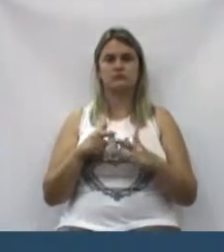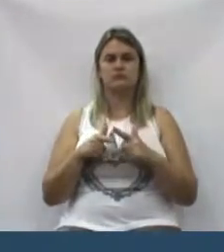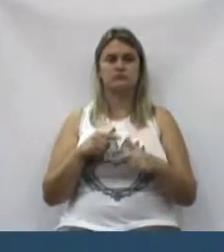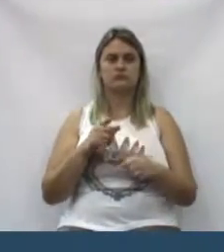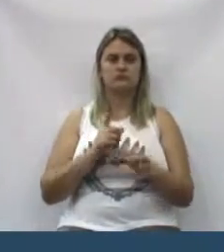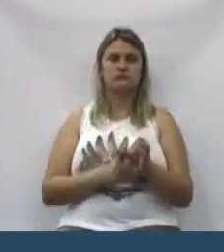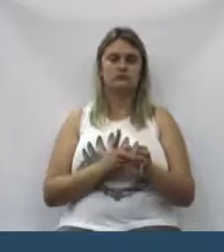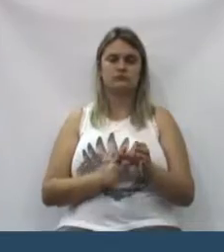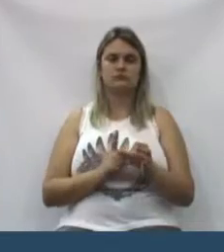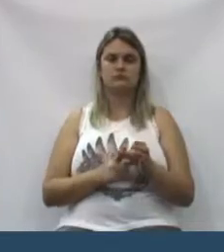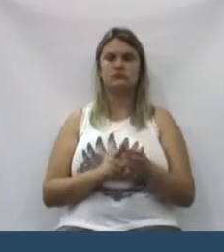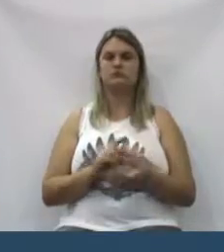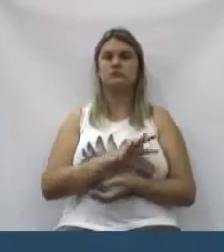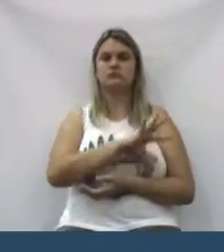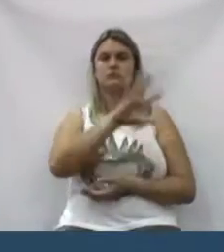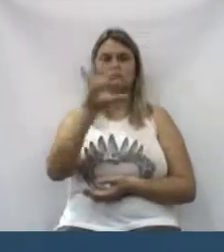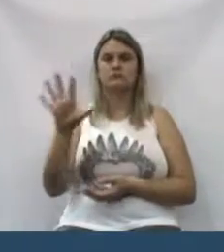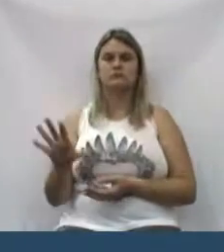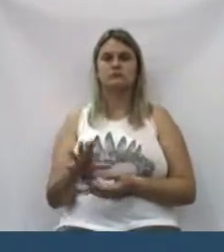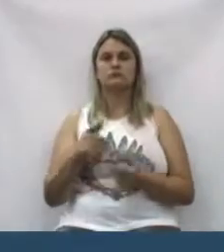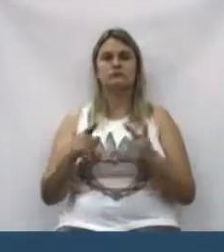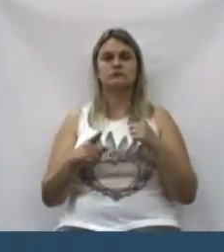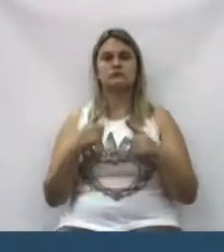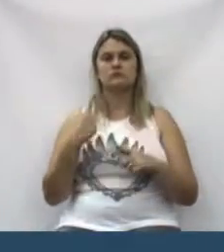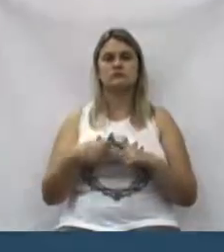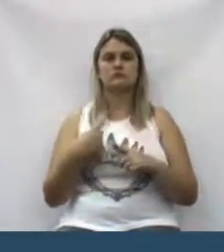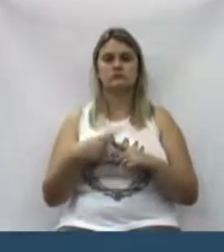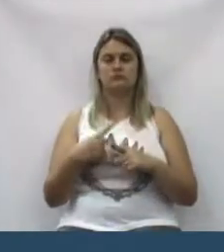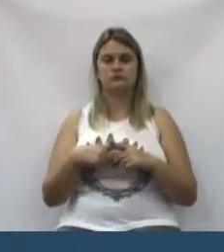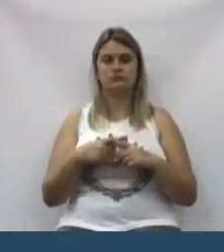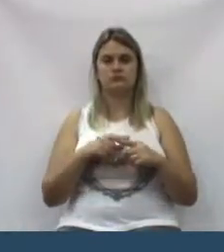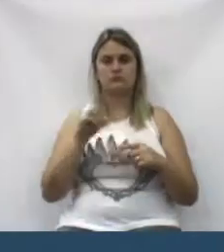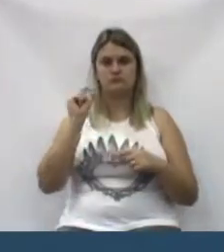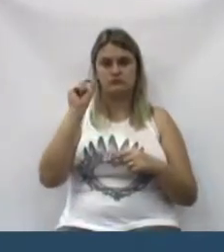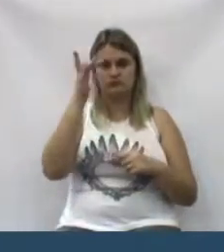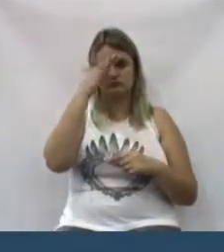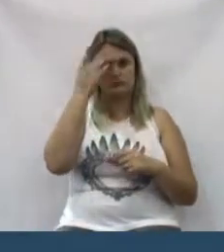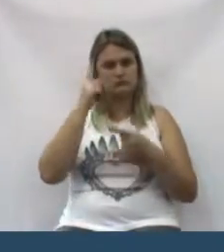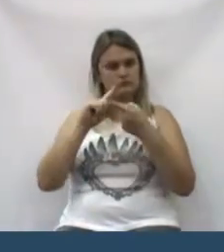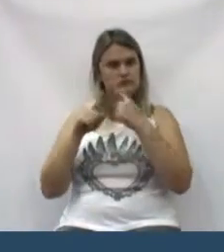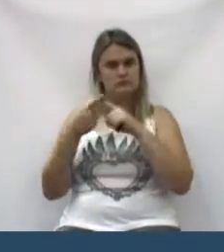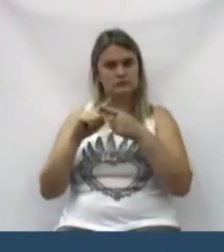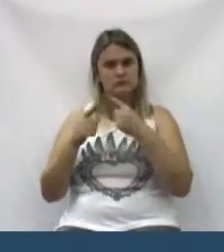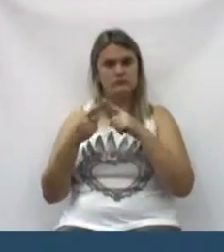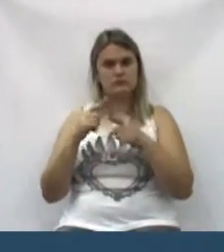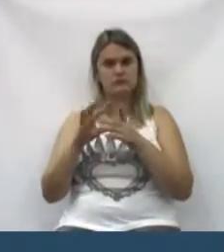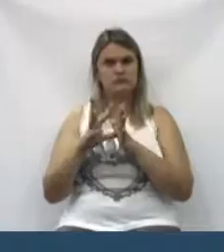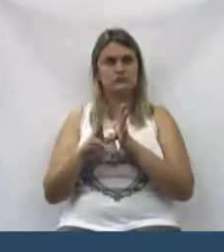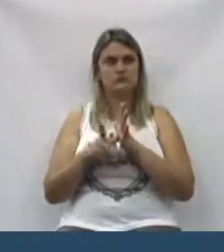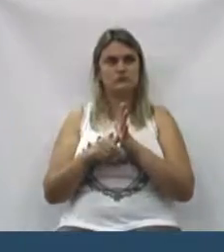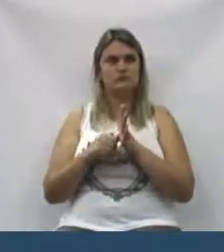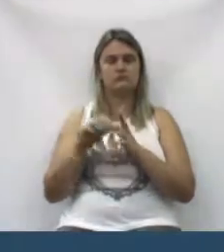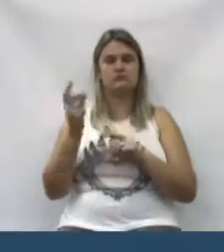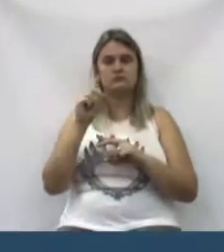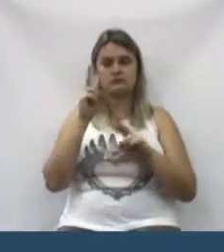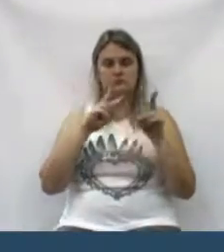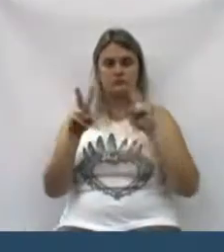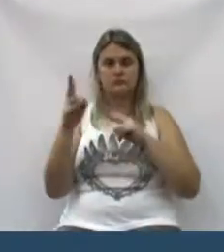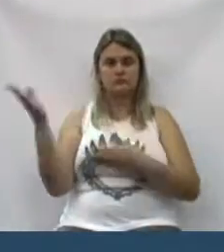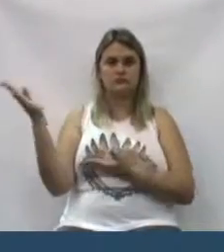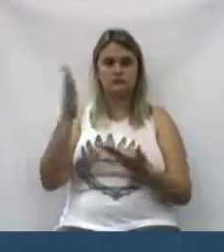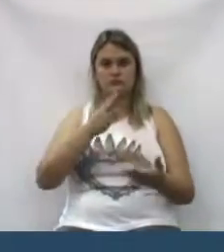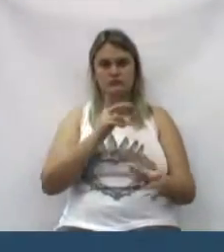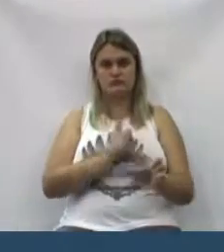muitas coisas aqui na região. Porque as quadrilhas organizadas, elas não vêm de uma